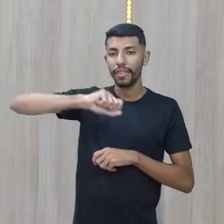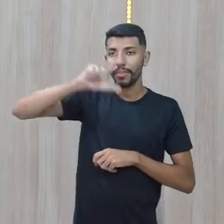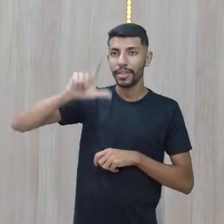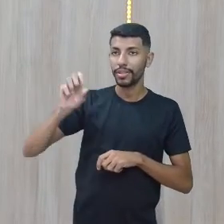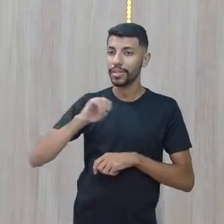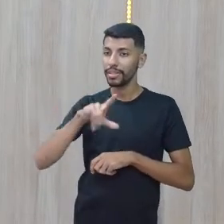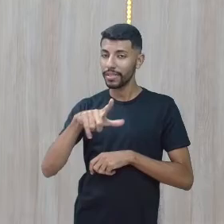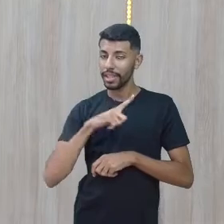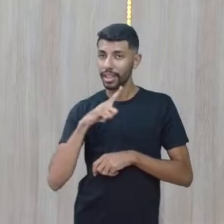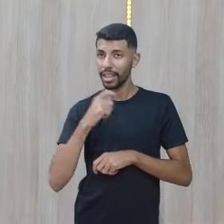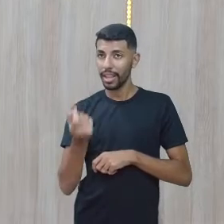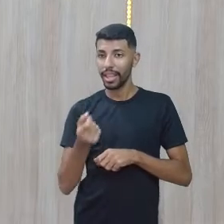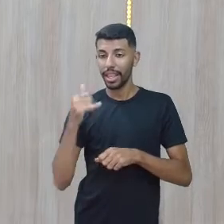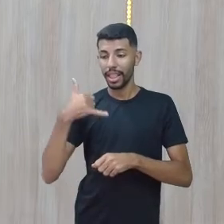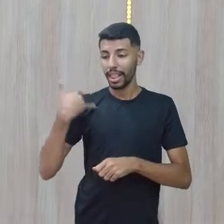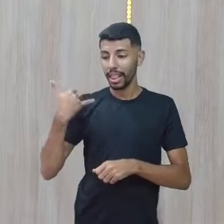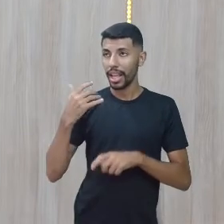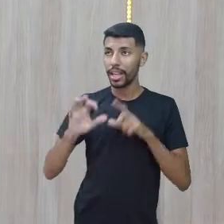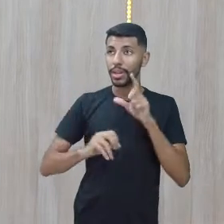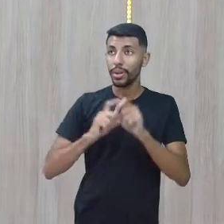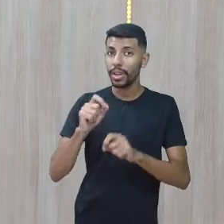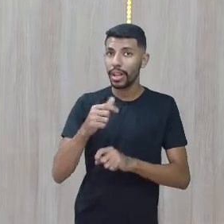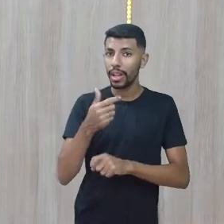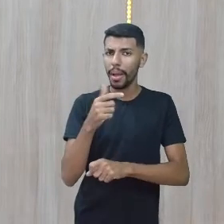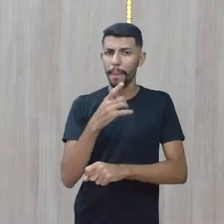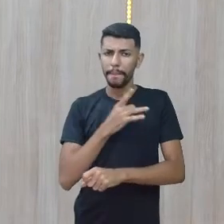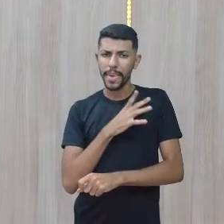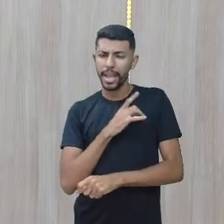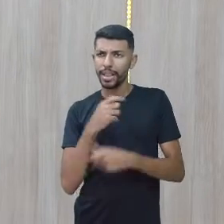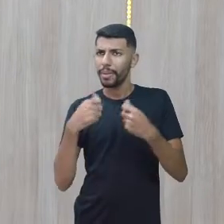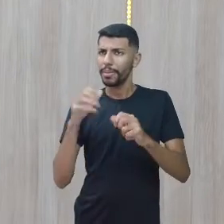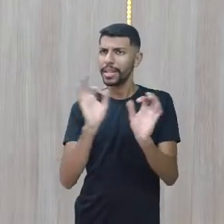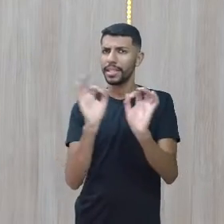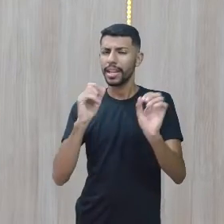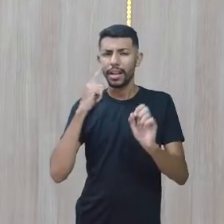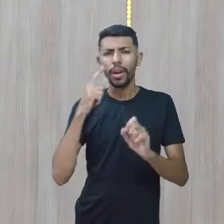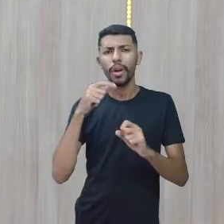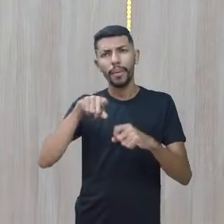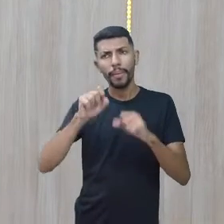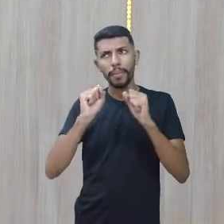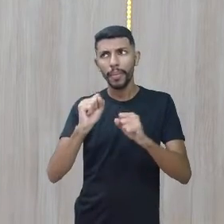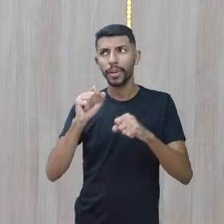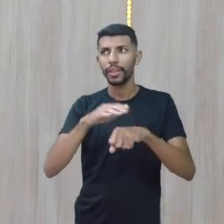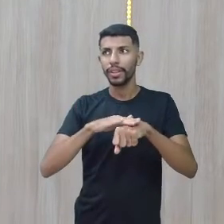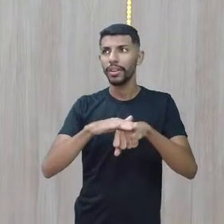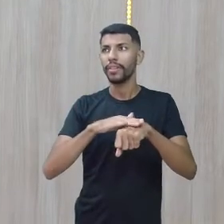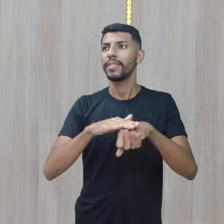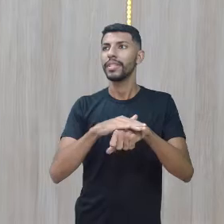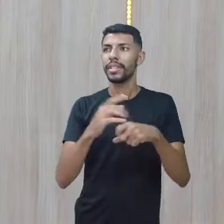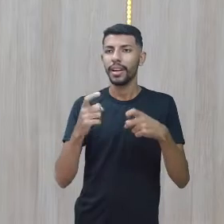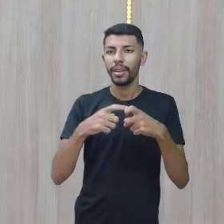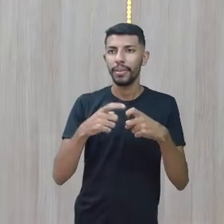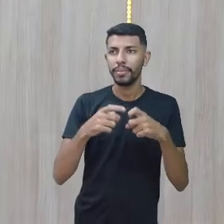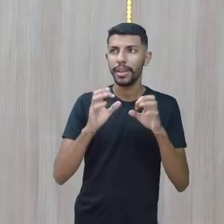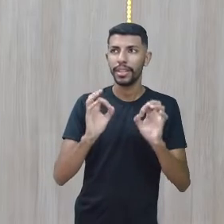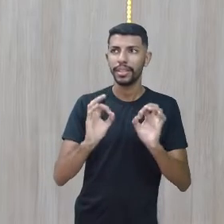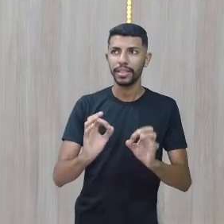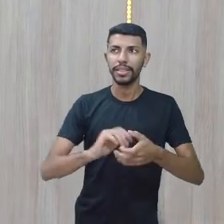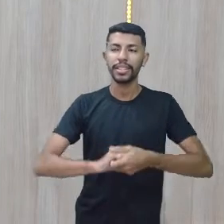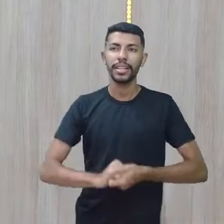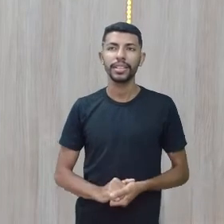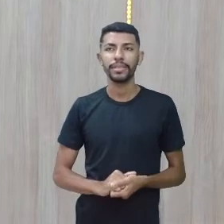idade, não tenha medo. Esse dedinho de prosa com o médico, ele é bem necessário, não precisa mandar flores no outro dia.